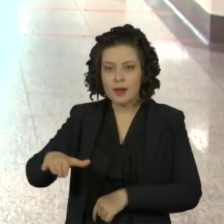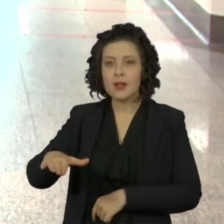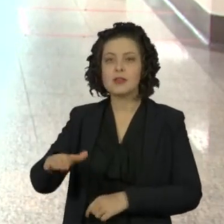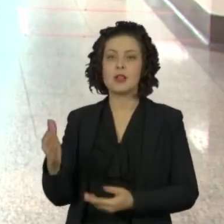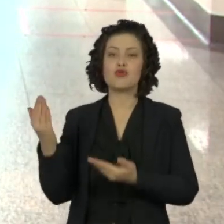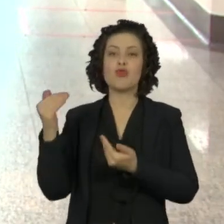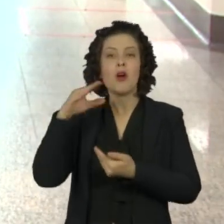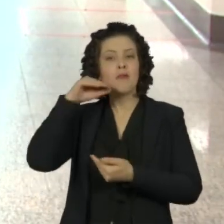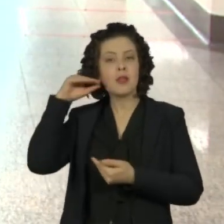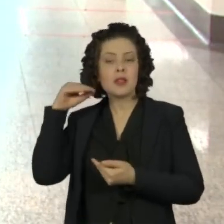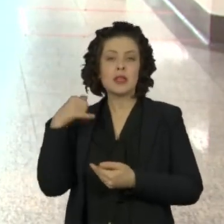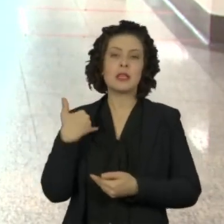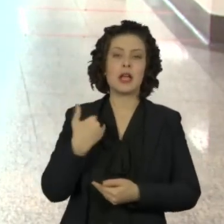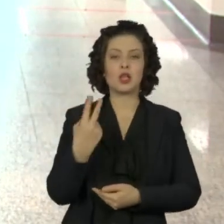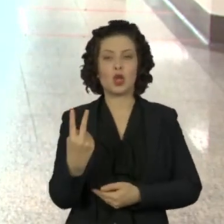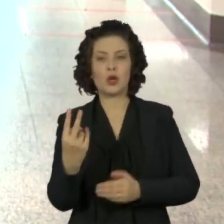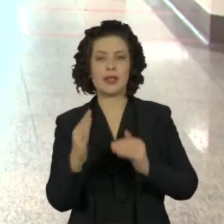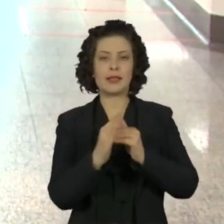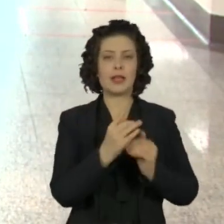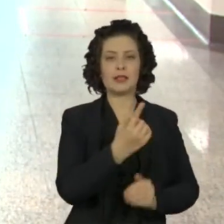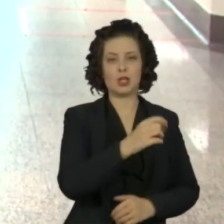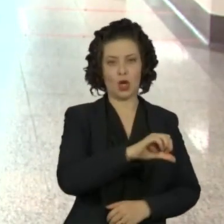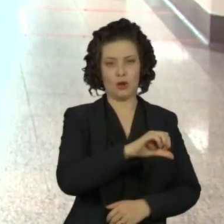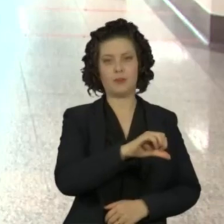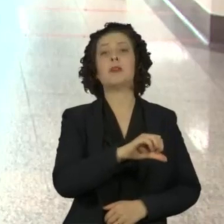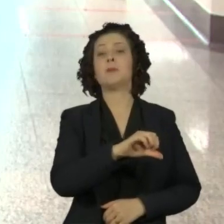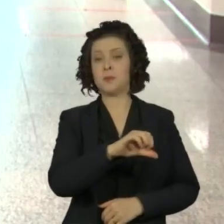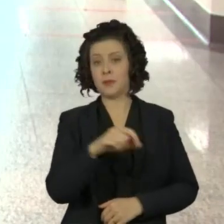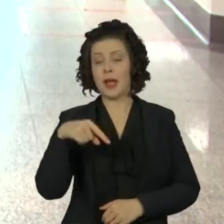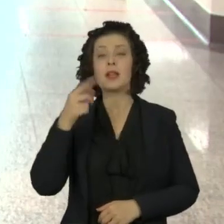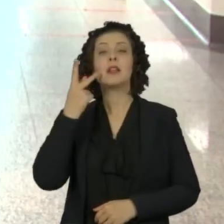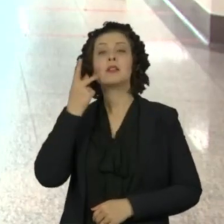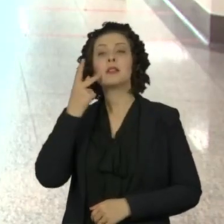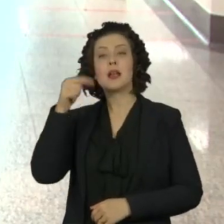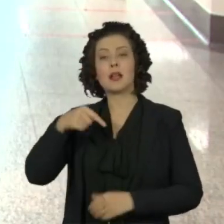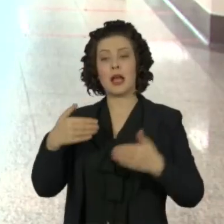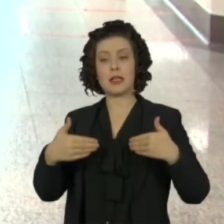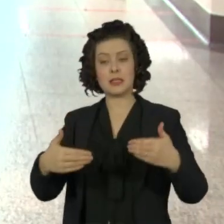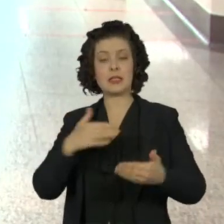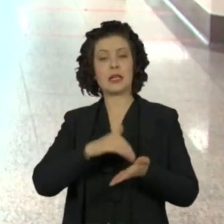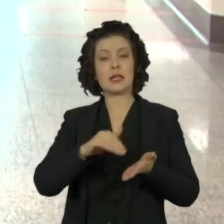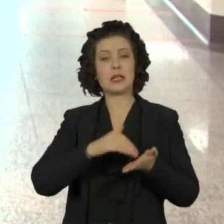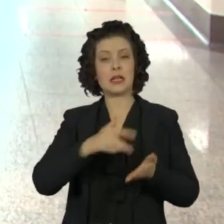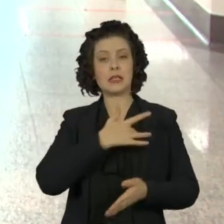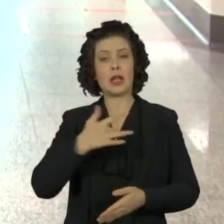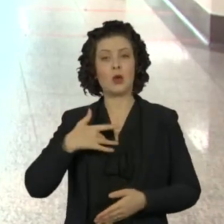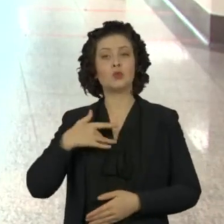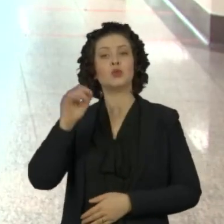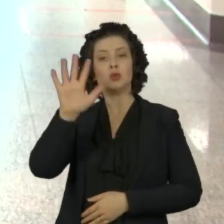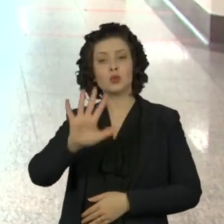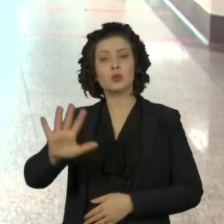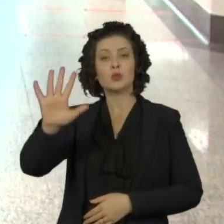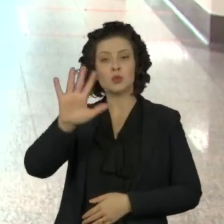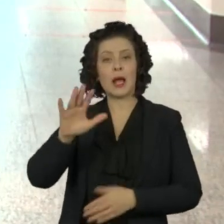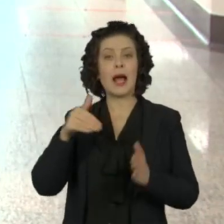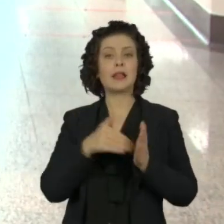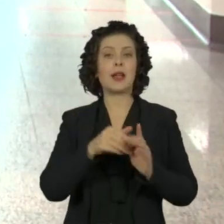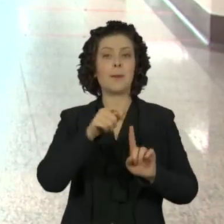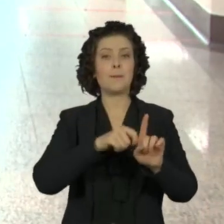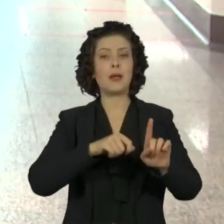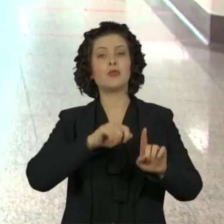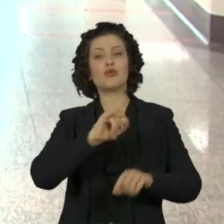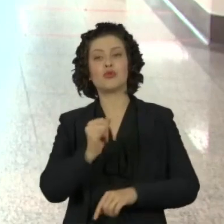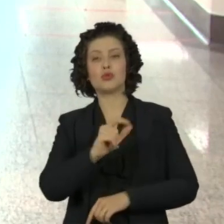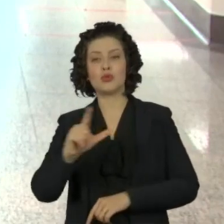e adolescentes entre 2 e 19 anos. Aqui no Ceará, segundo a Secretaria de Saúde do Estado, até julho foram